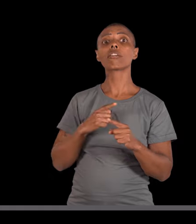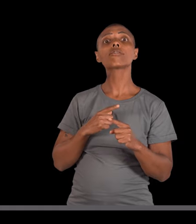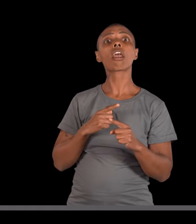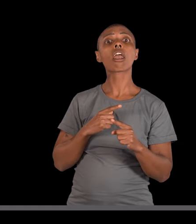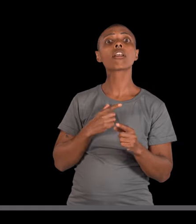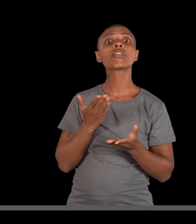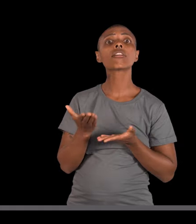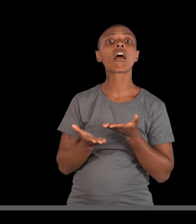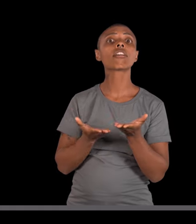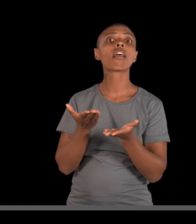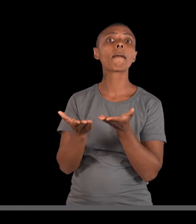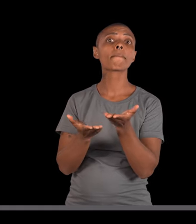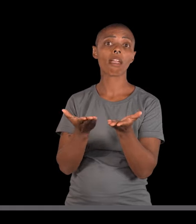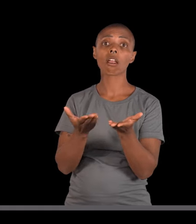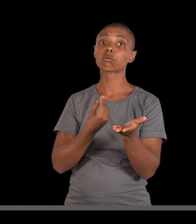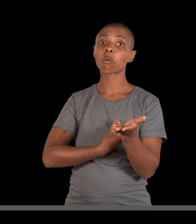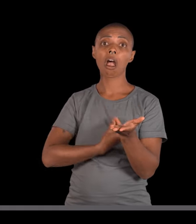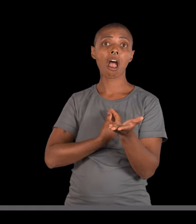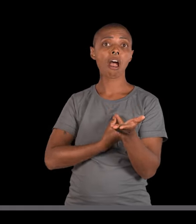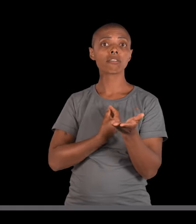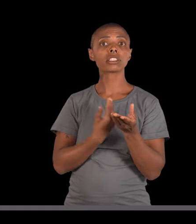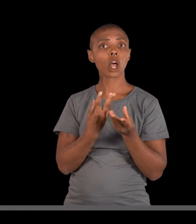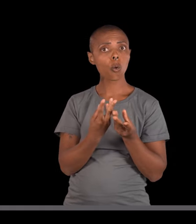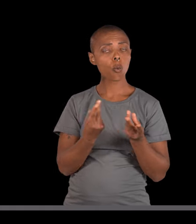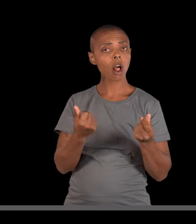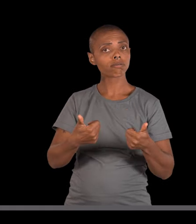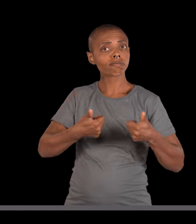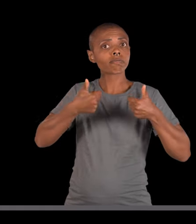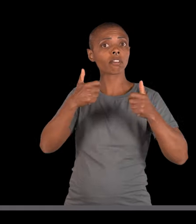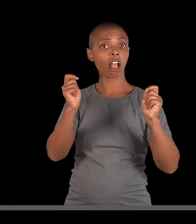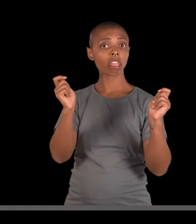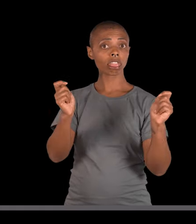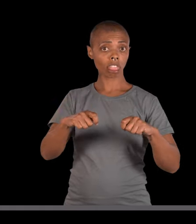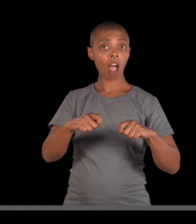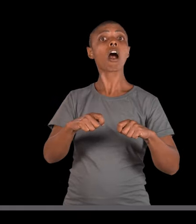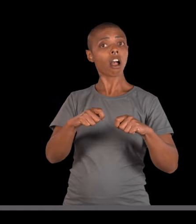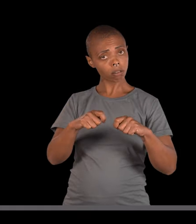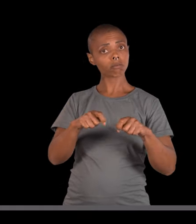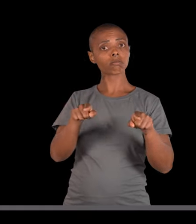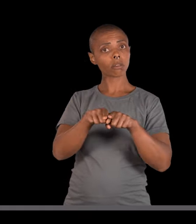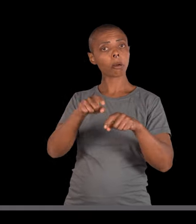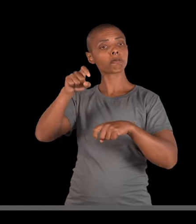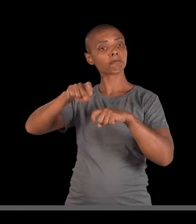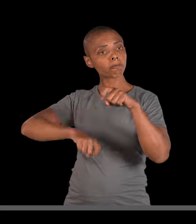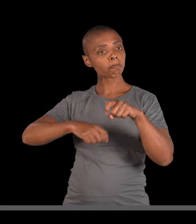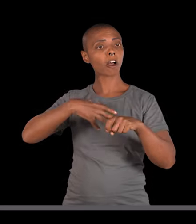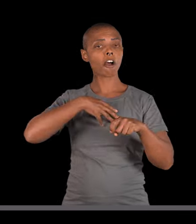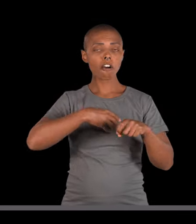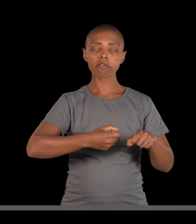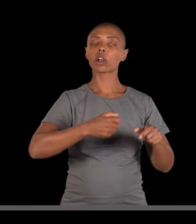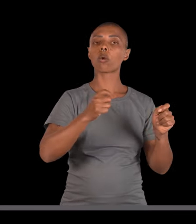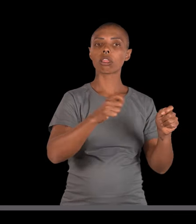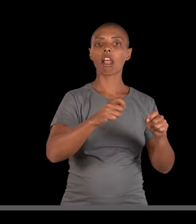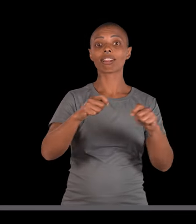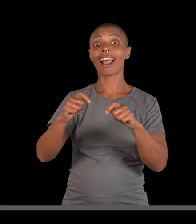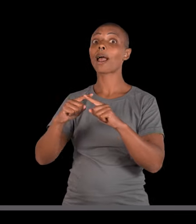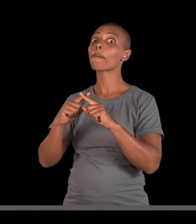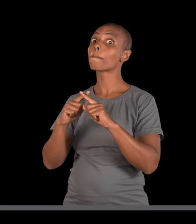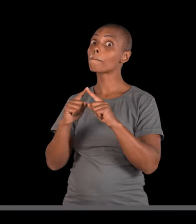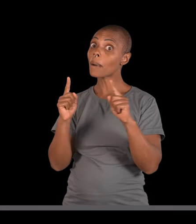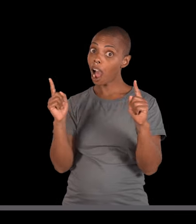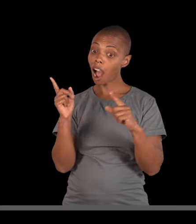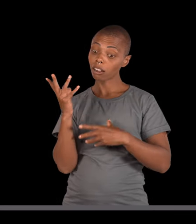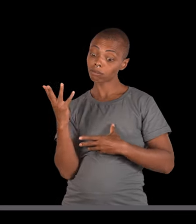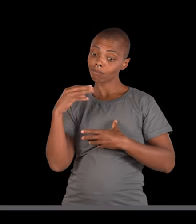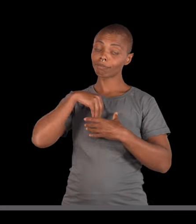Por quê? Por conta dos tratamentos que melhoram a qualidade de vida dessas pessoas, que conseguem se reproduzir e conseguem ter